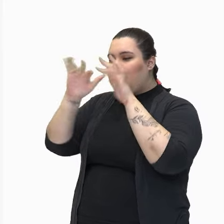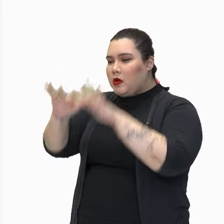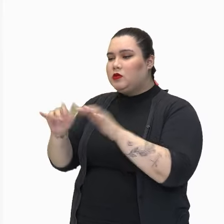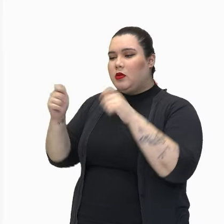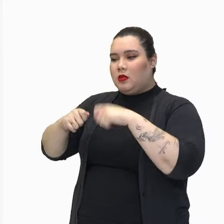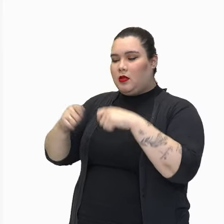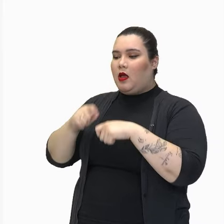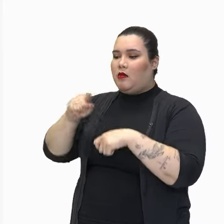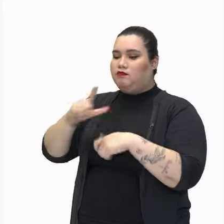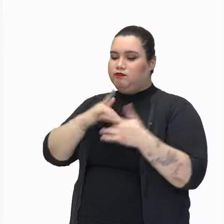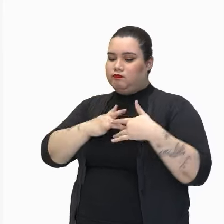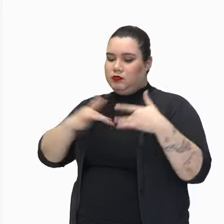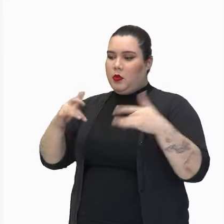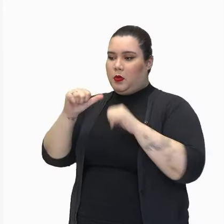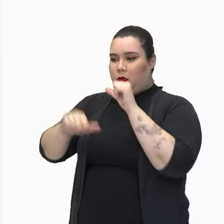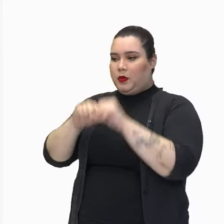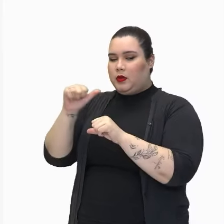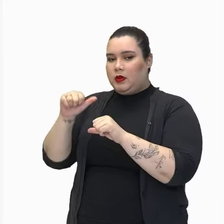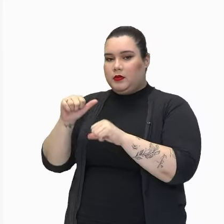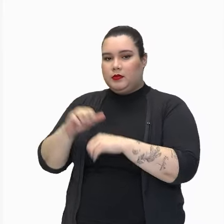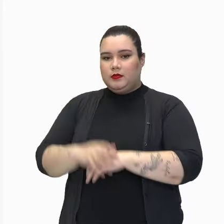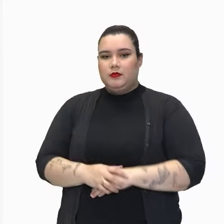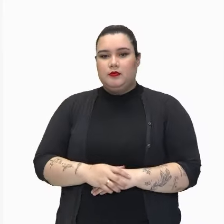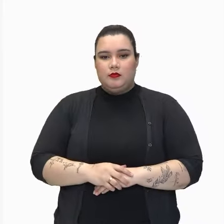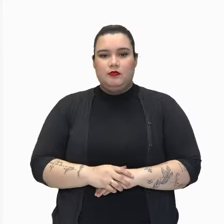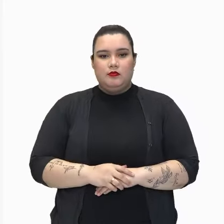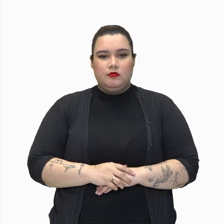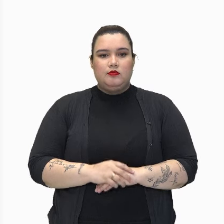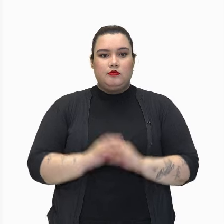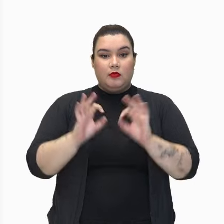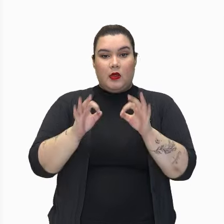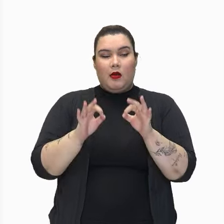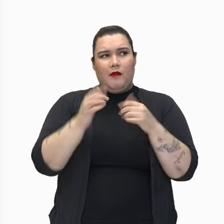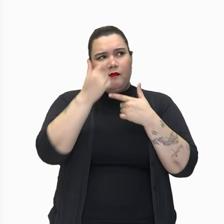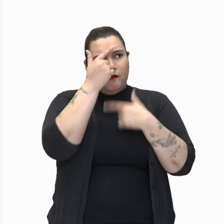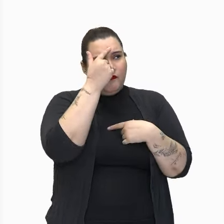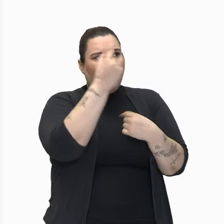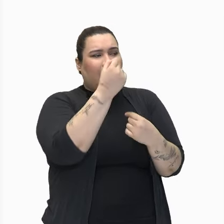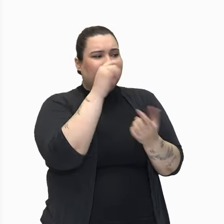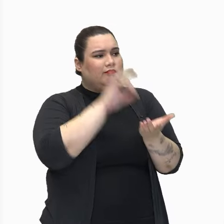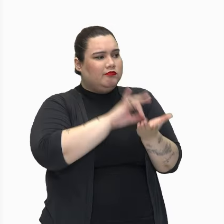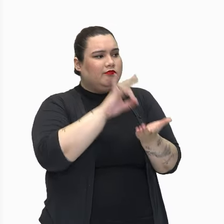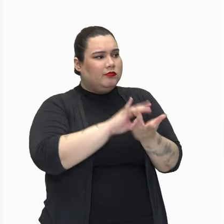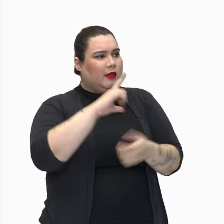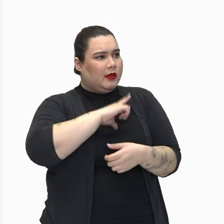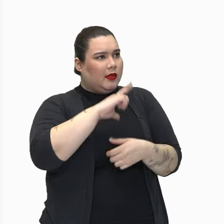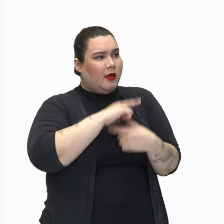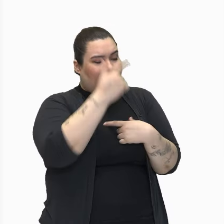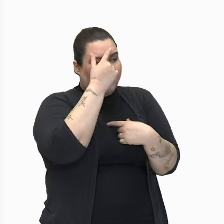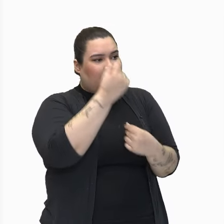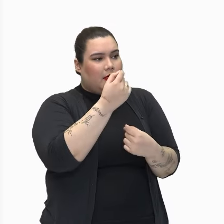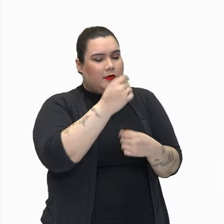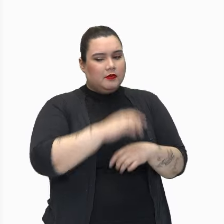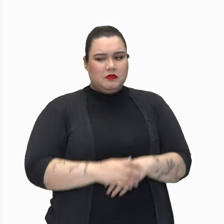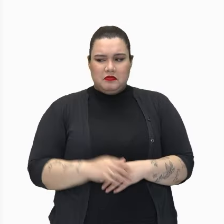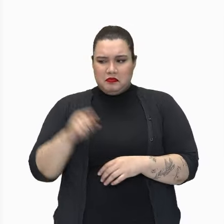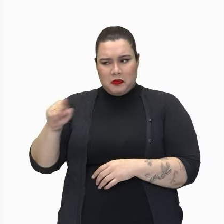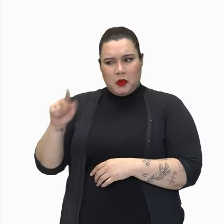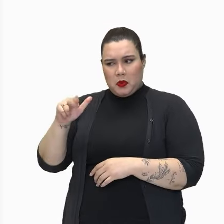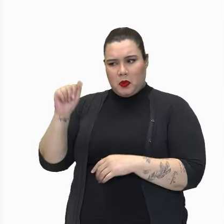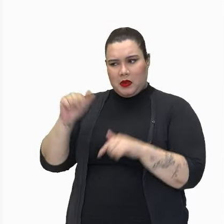nenhum coração contrito. Fé eu tenho, fé eu peço, padre. Você nunca trabalhou, não é?